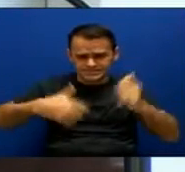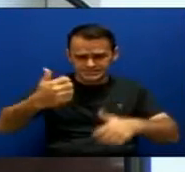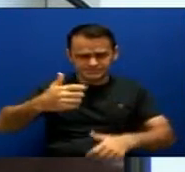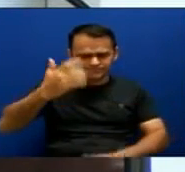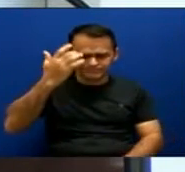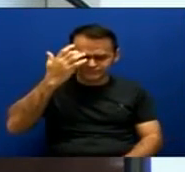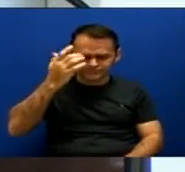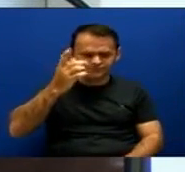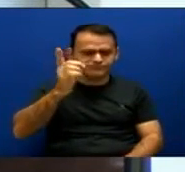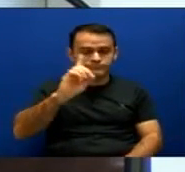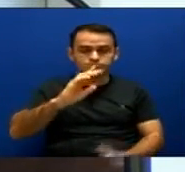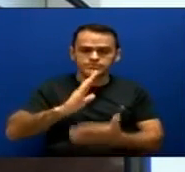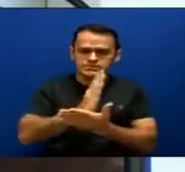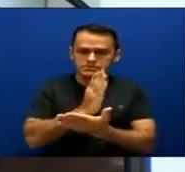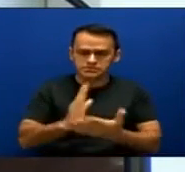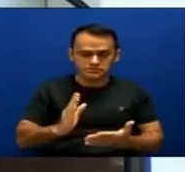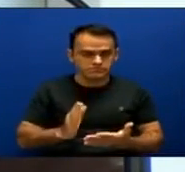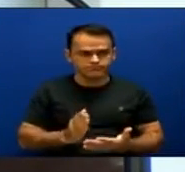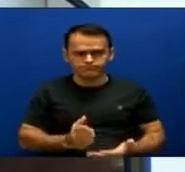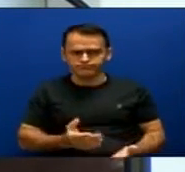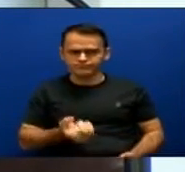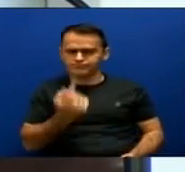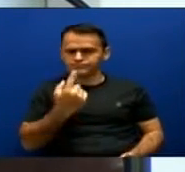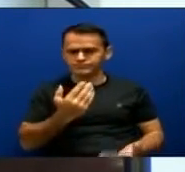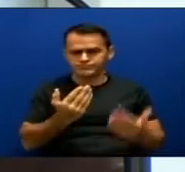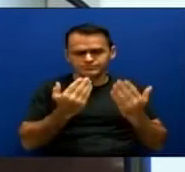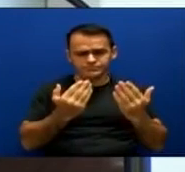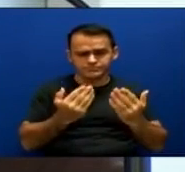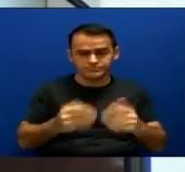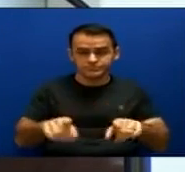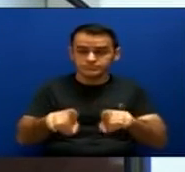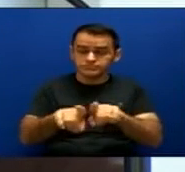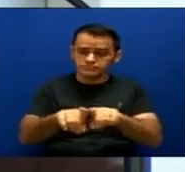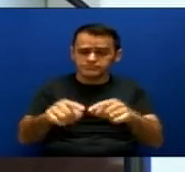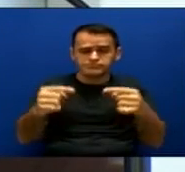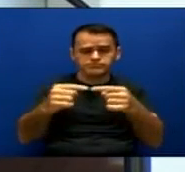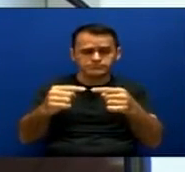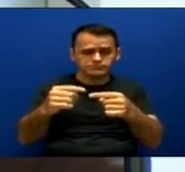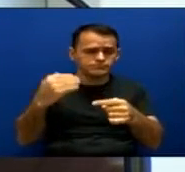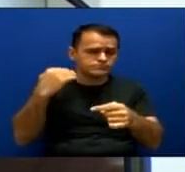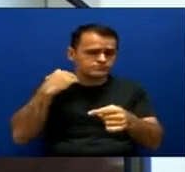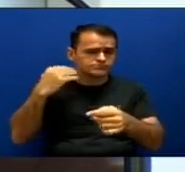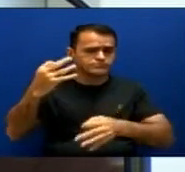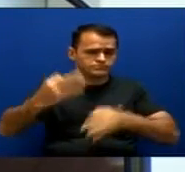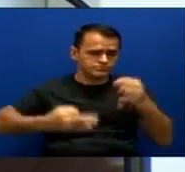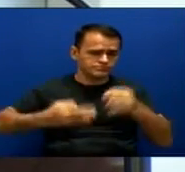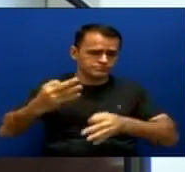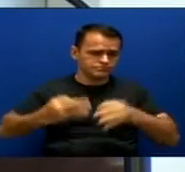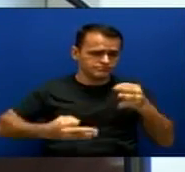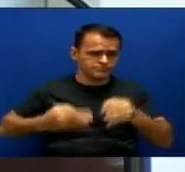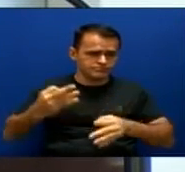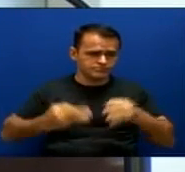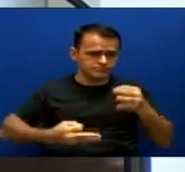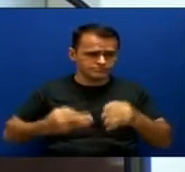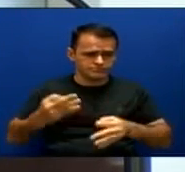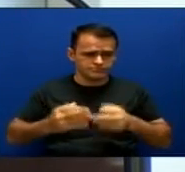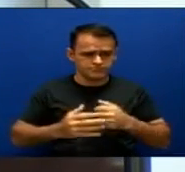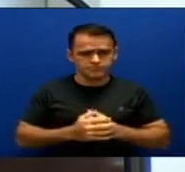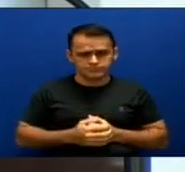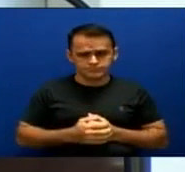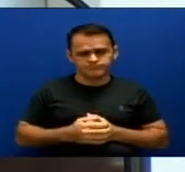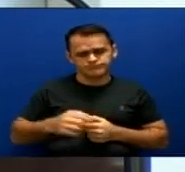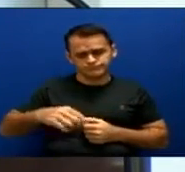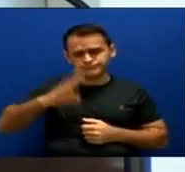questão duvidosa e é uma questão juridicamente, praticamente impossível no